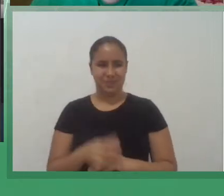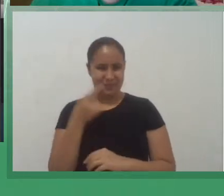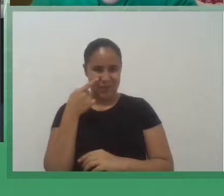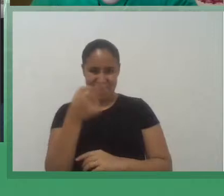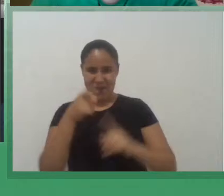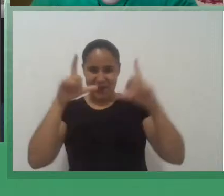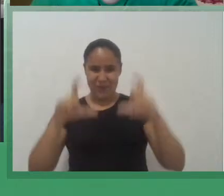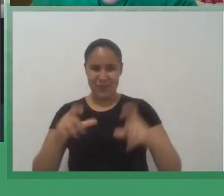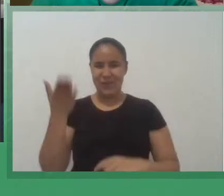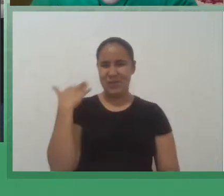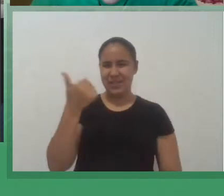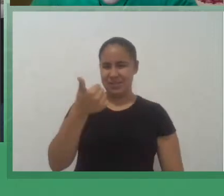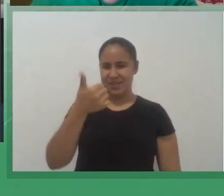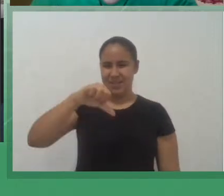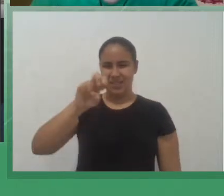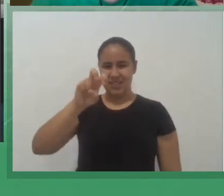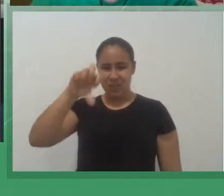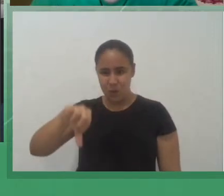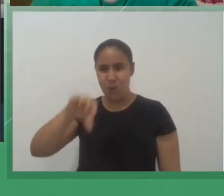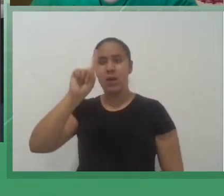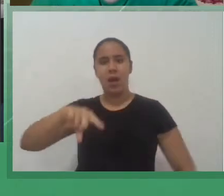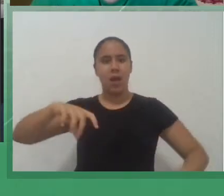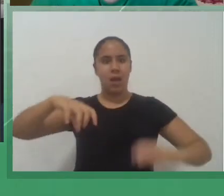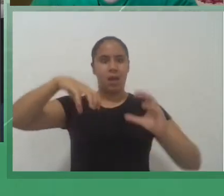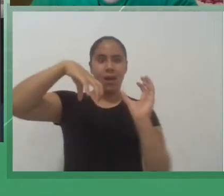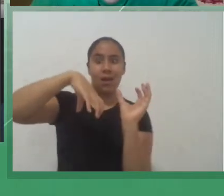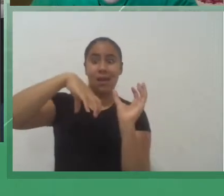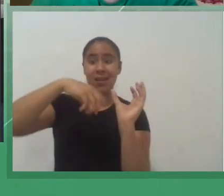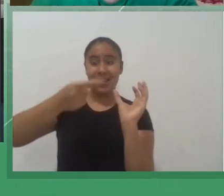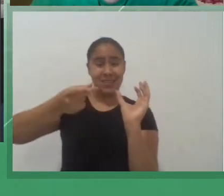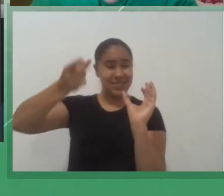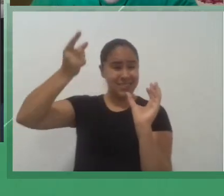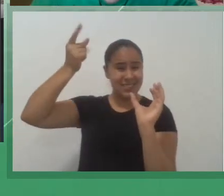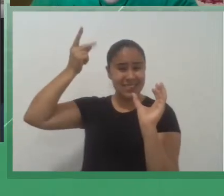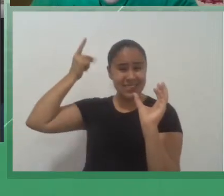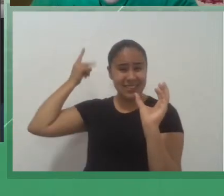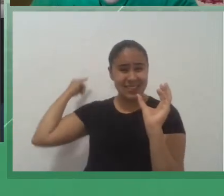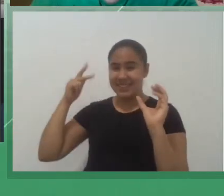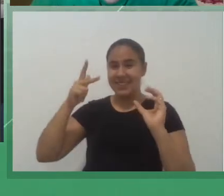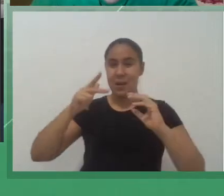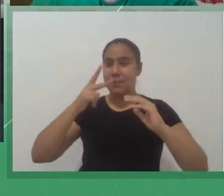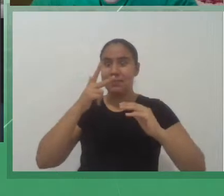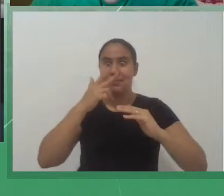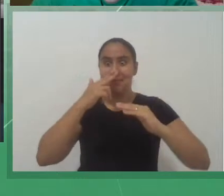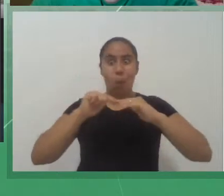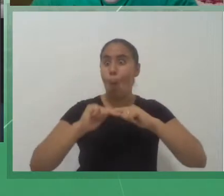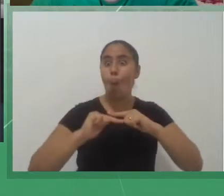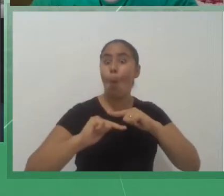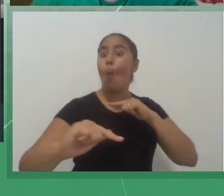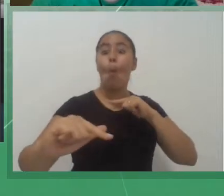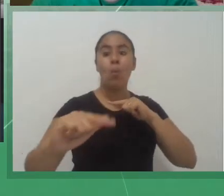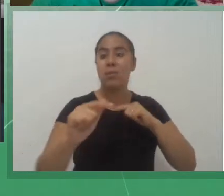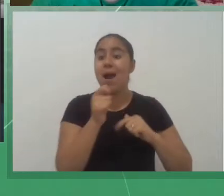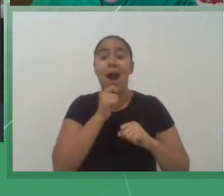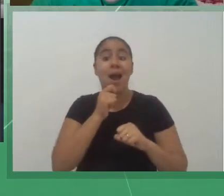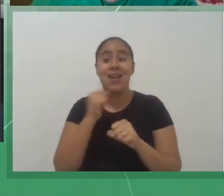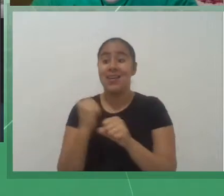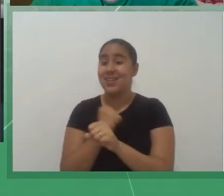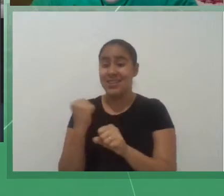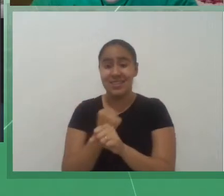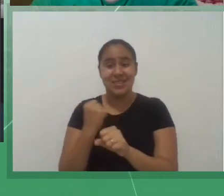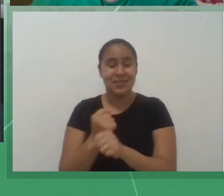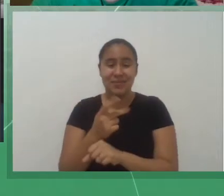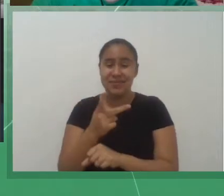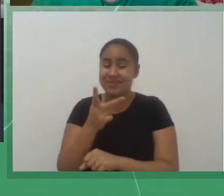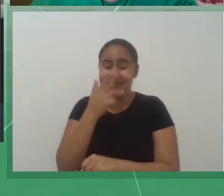cima do Congresso Nacional e o nada realmente ali no horizonte né porque não tem nada ainda tá uma foto bem rústica